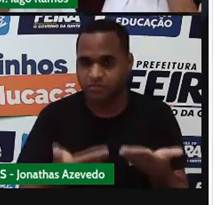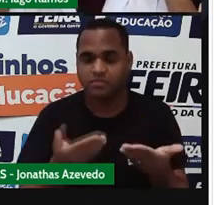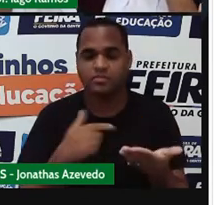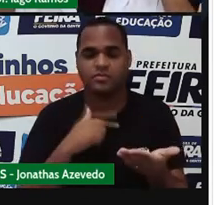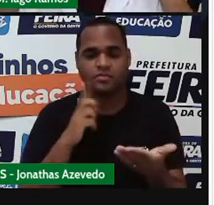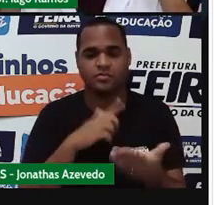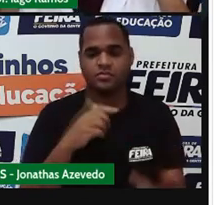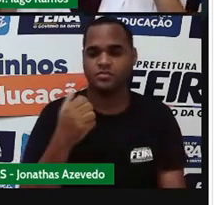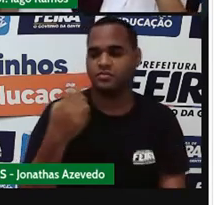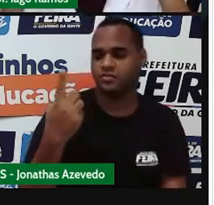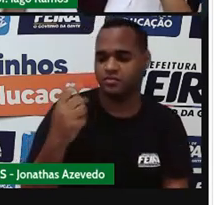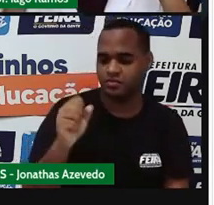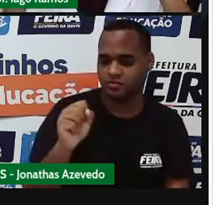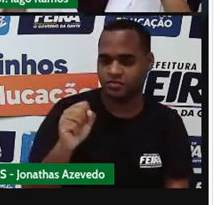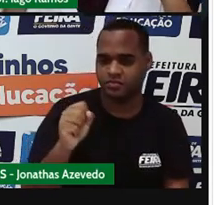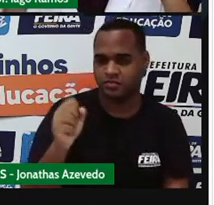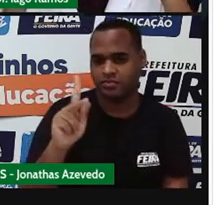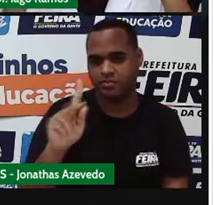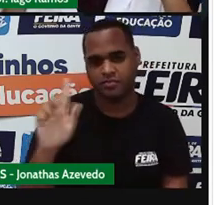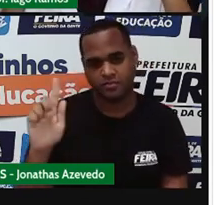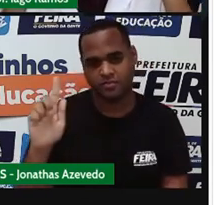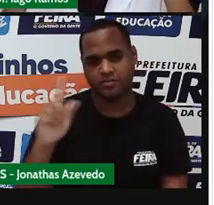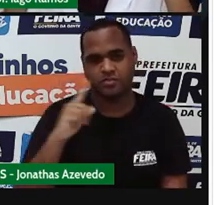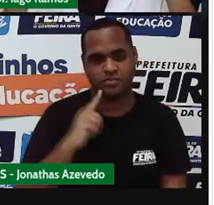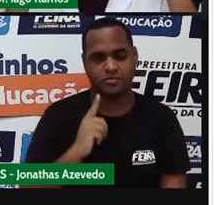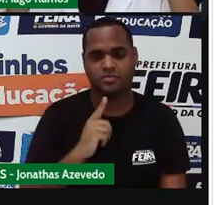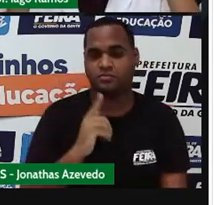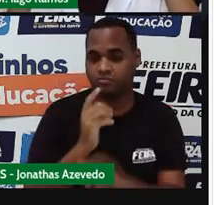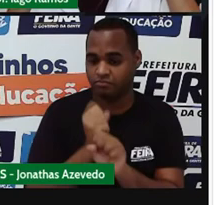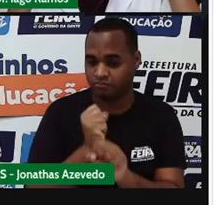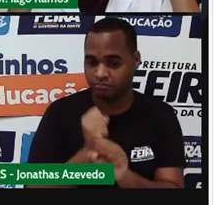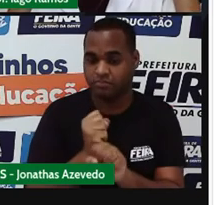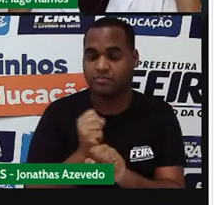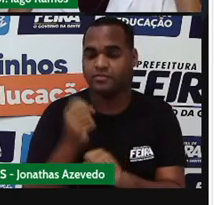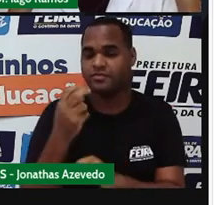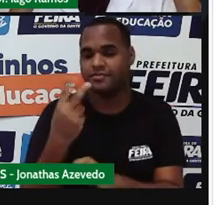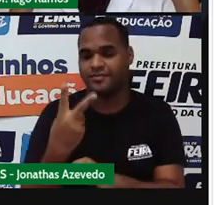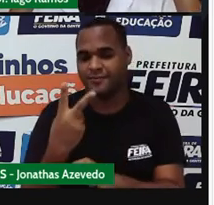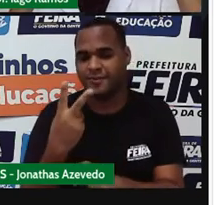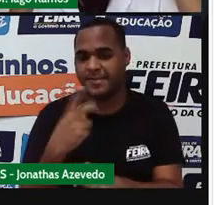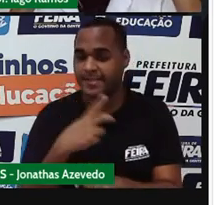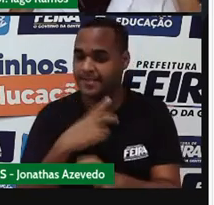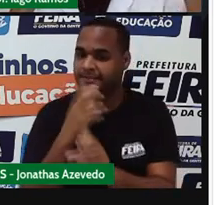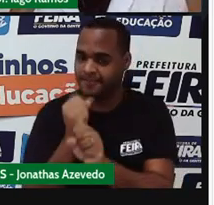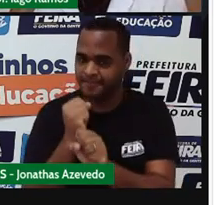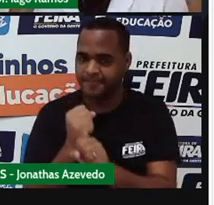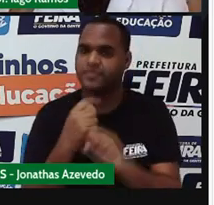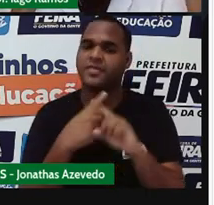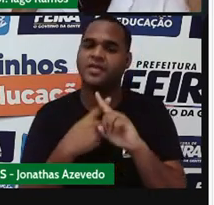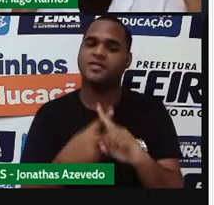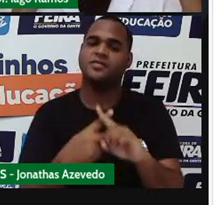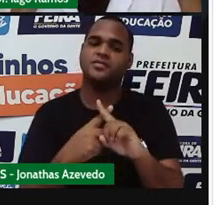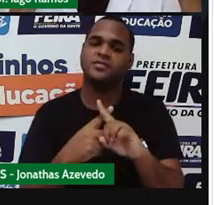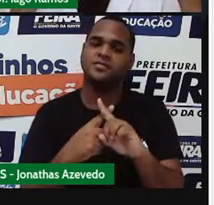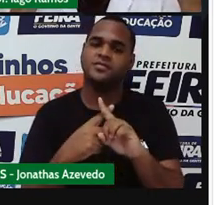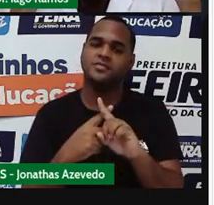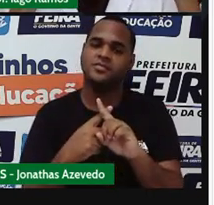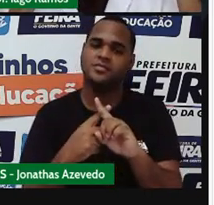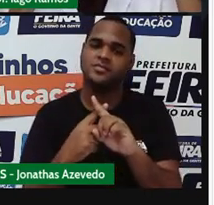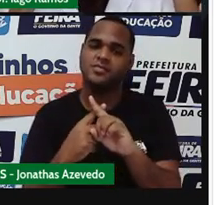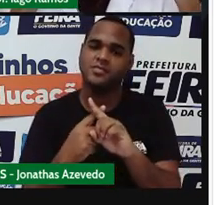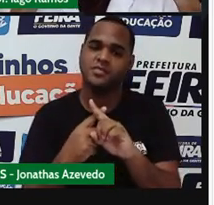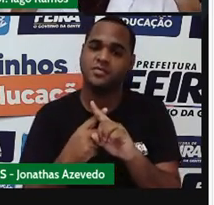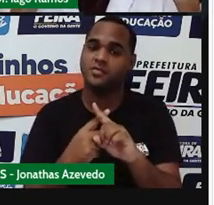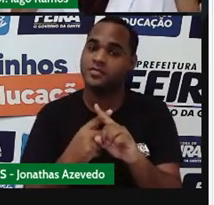quilos que ficou do outro. Então aqueles dois pezinhos de x tem que dar 18. Se tem que dar 18